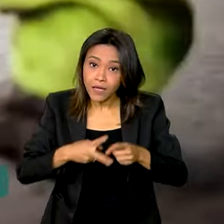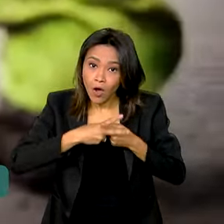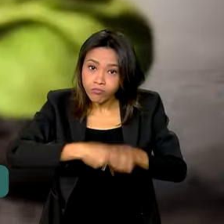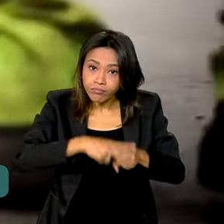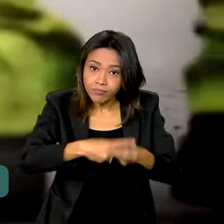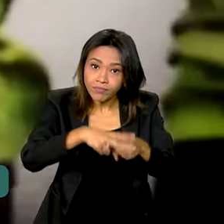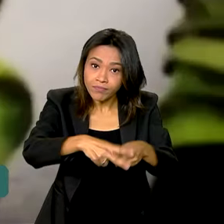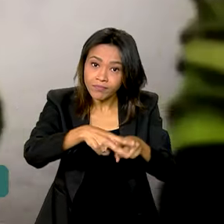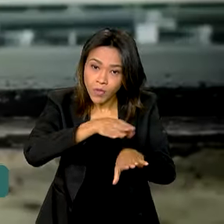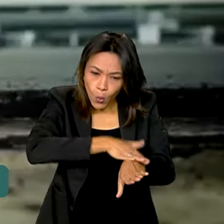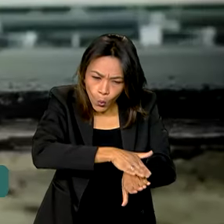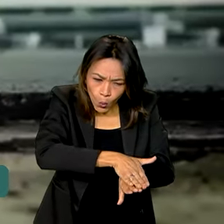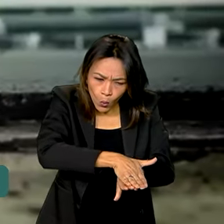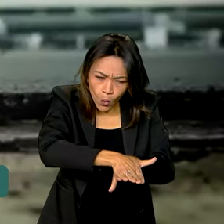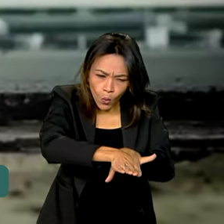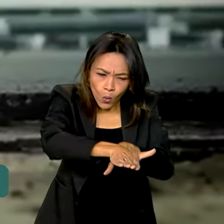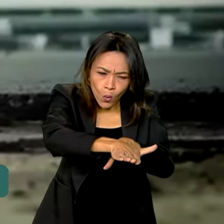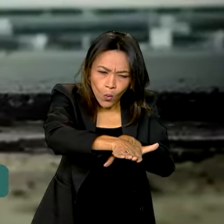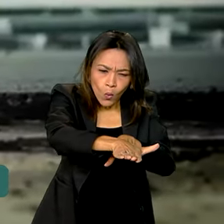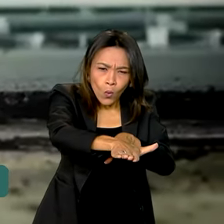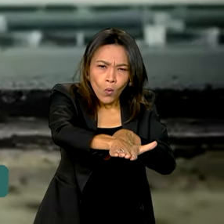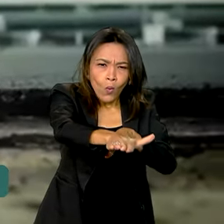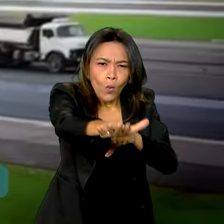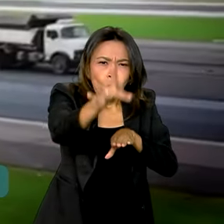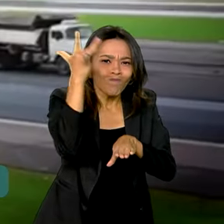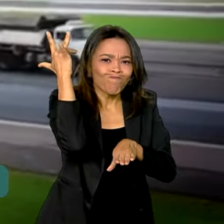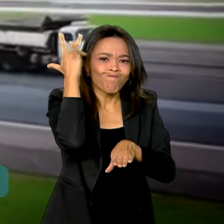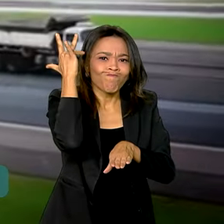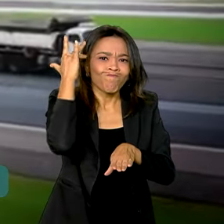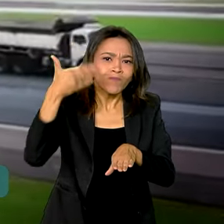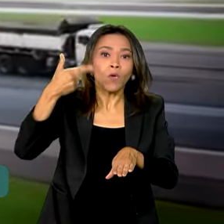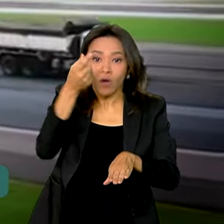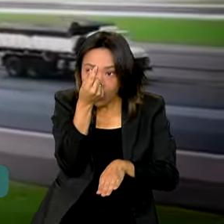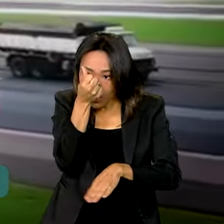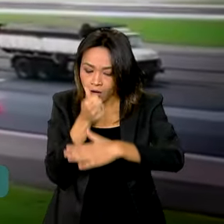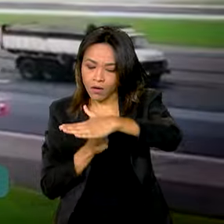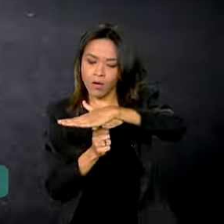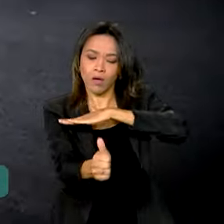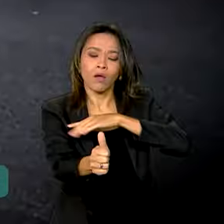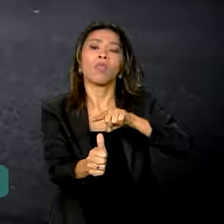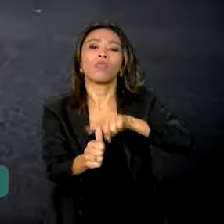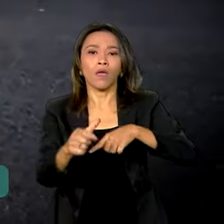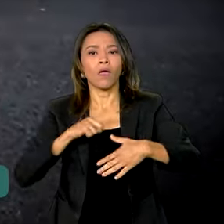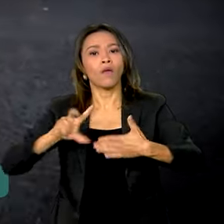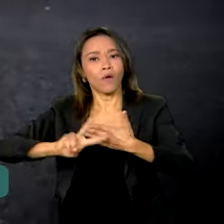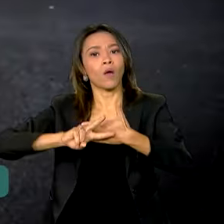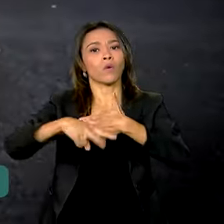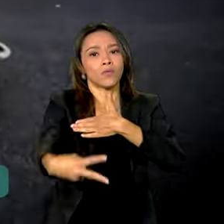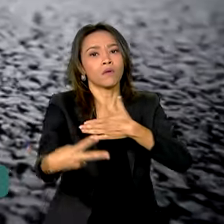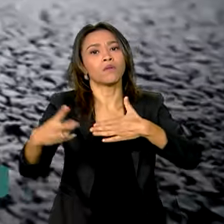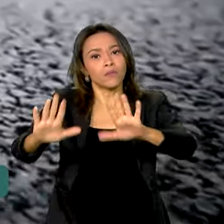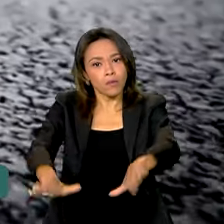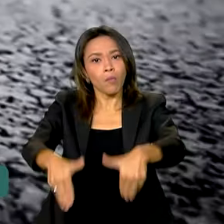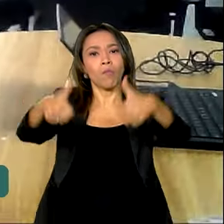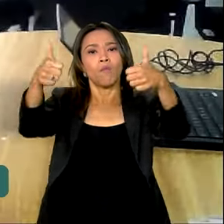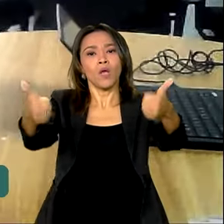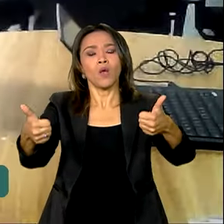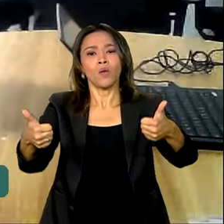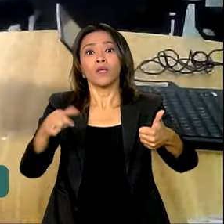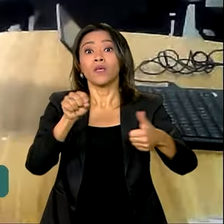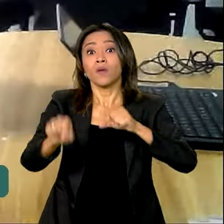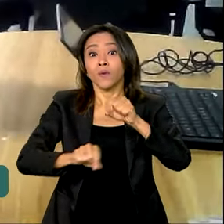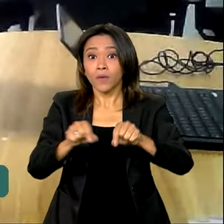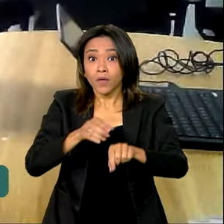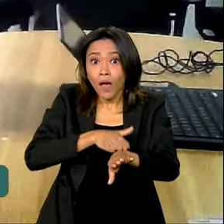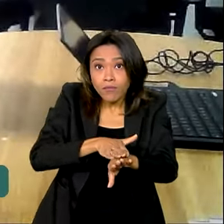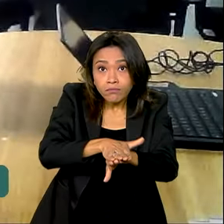manutenção das rodovias. Então esse investimento tem uma reação direta aí da melhoria da qualidade das